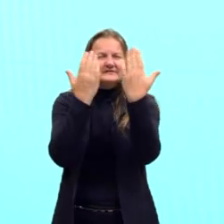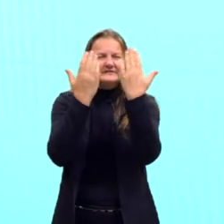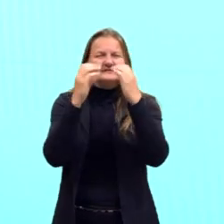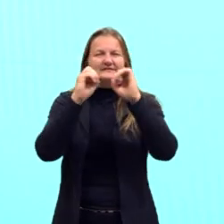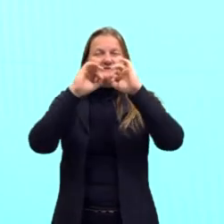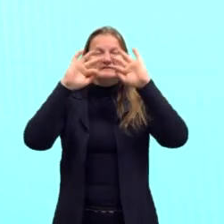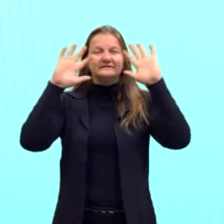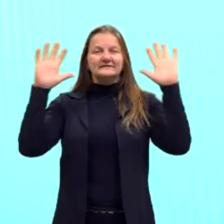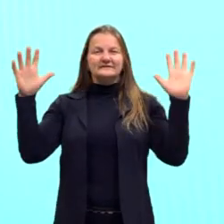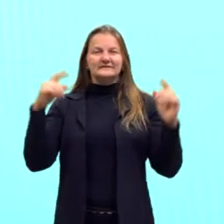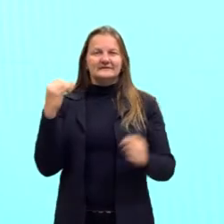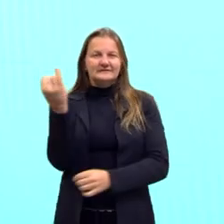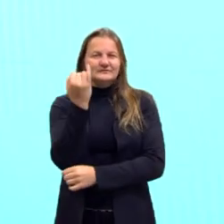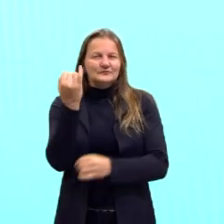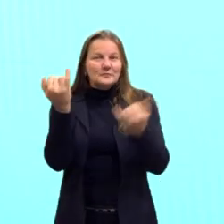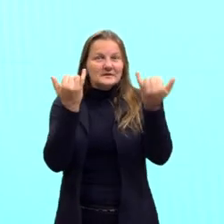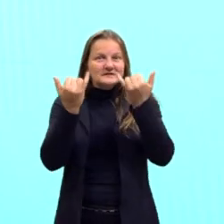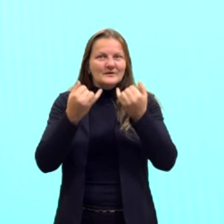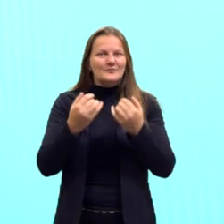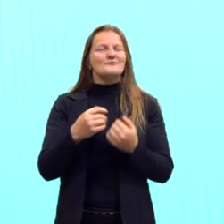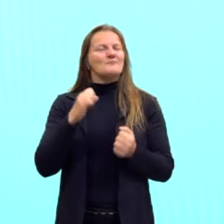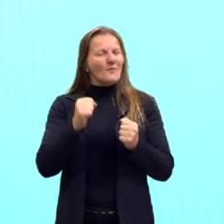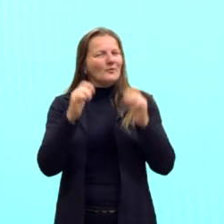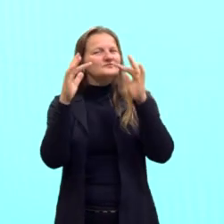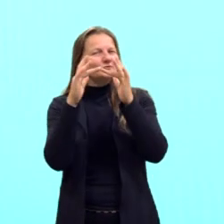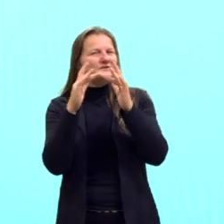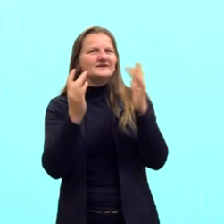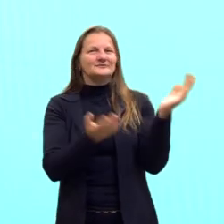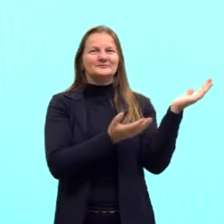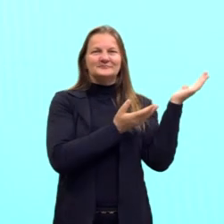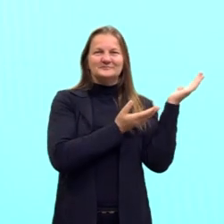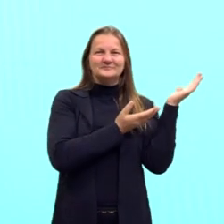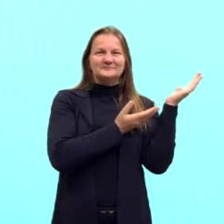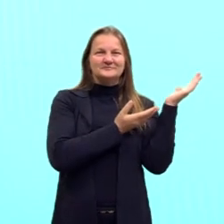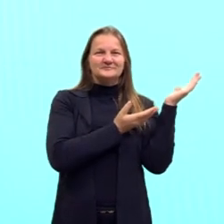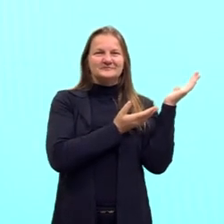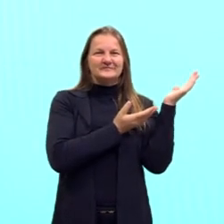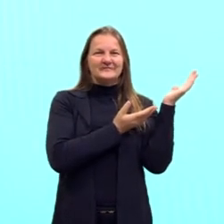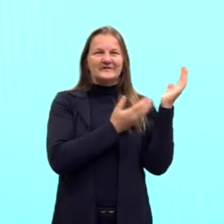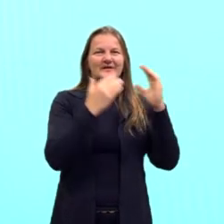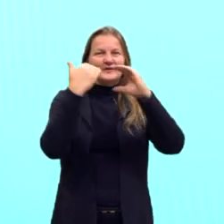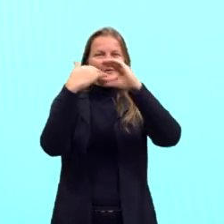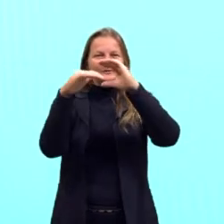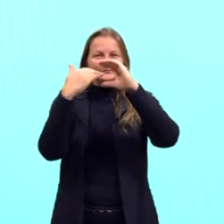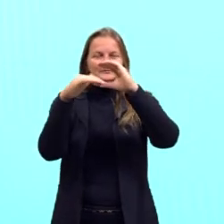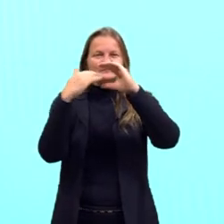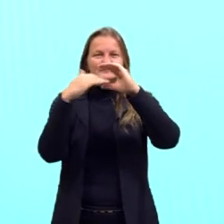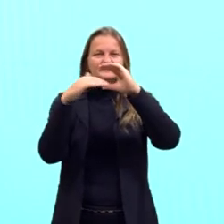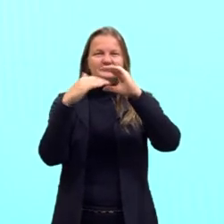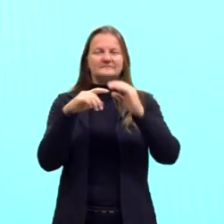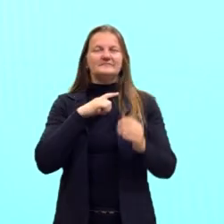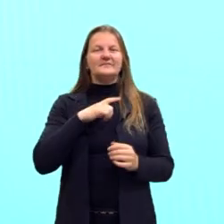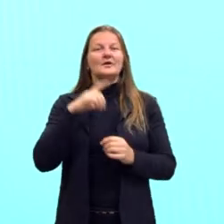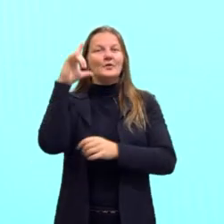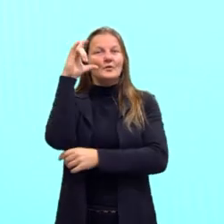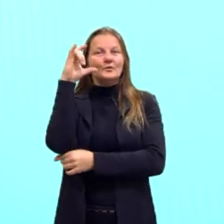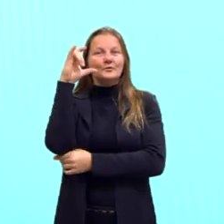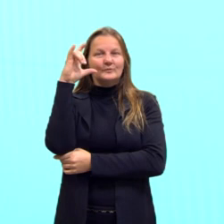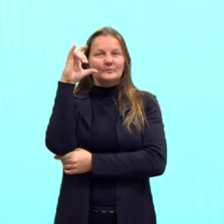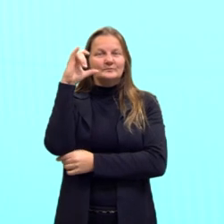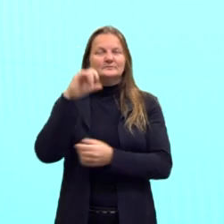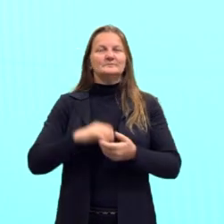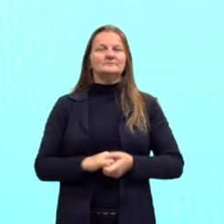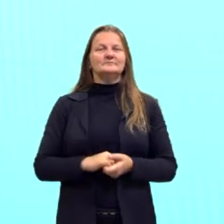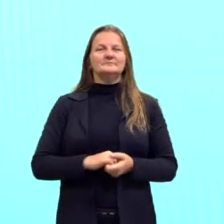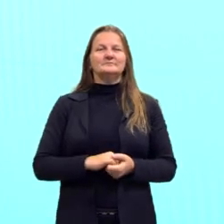material, entre contato, certo? Está aqui o meu e-mail, o meu Instagram, Douglas Robel,